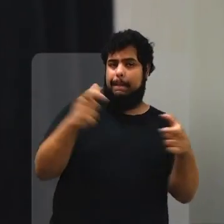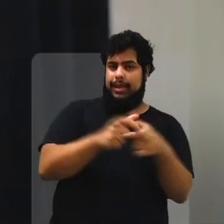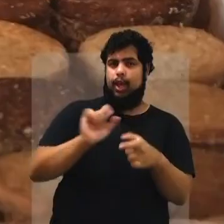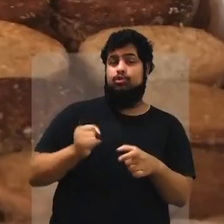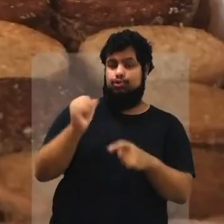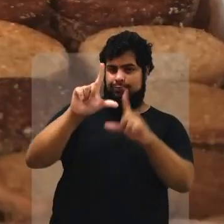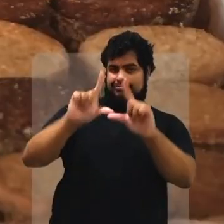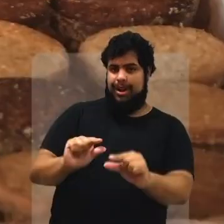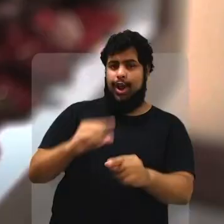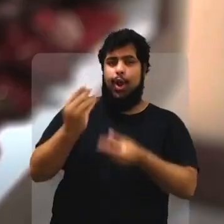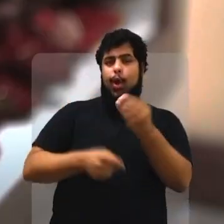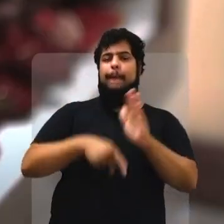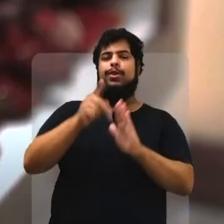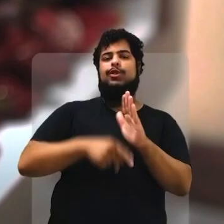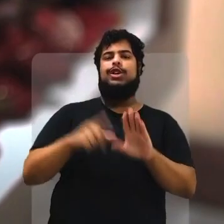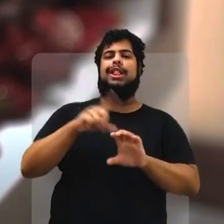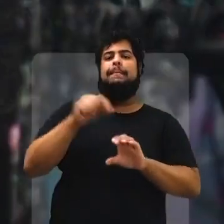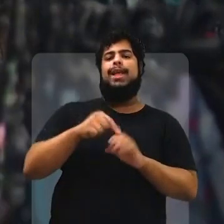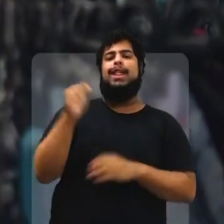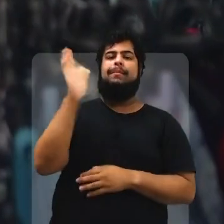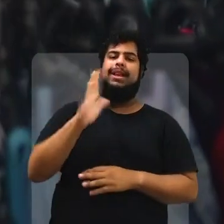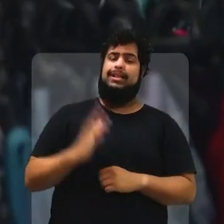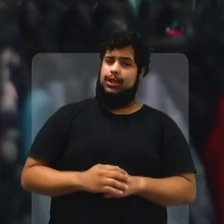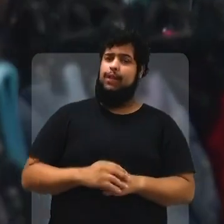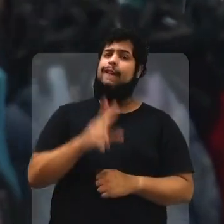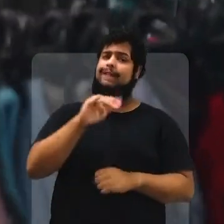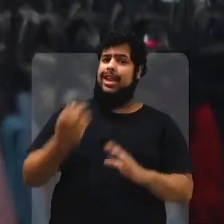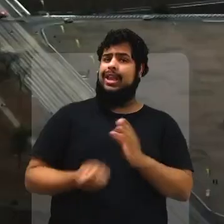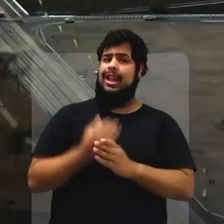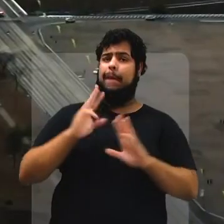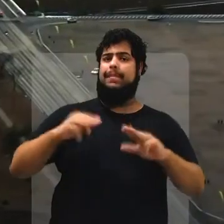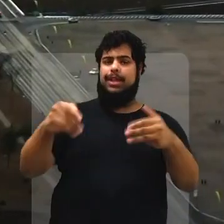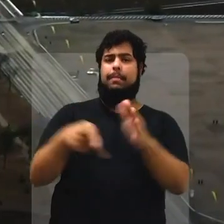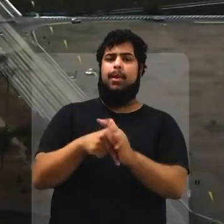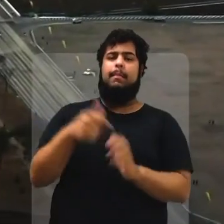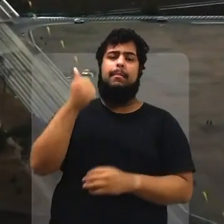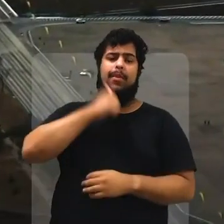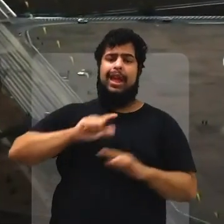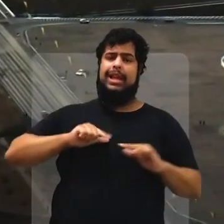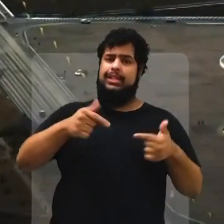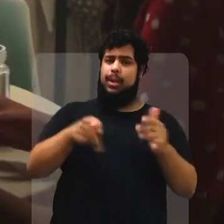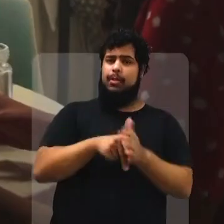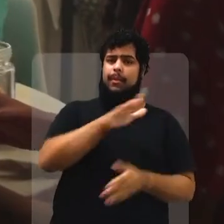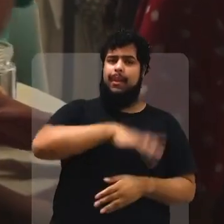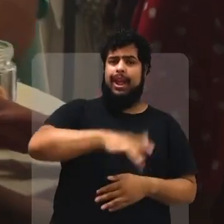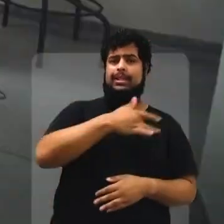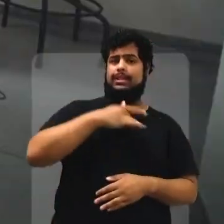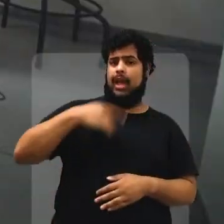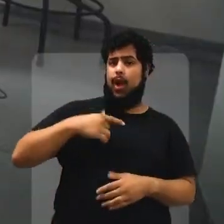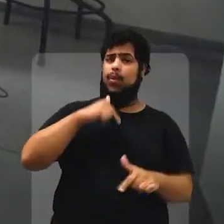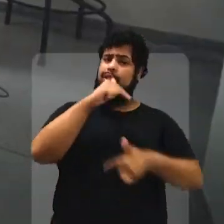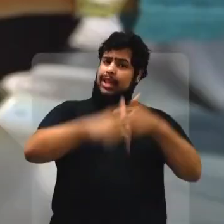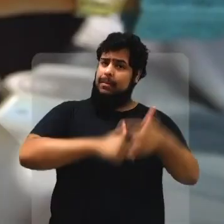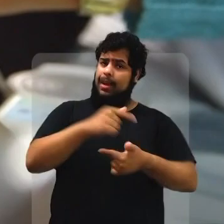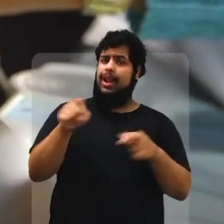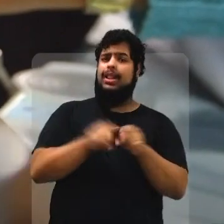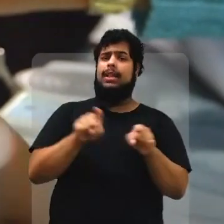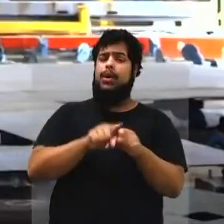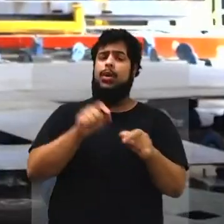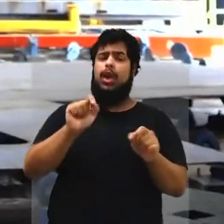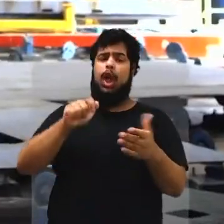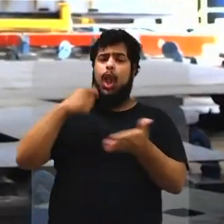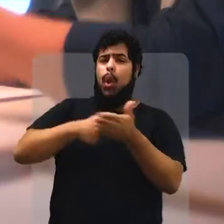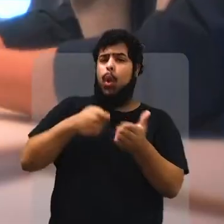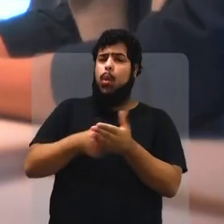juros baixos para pequenos empreendedores através do Empreende Brasil. Lula vai criar o Ministério da Mulher, com ações na saúde,